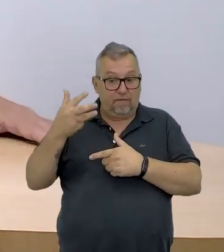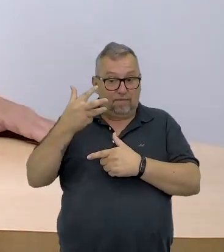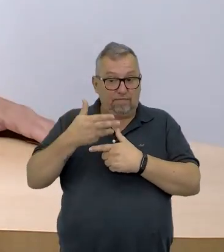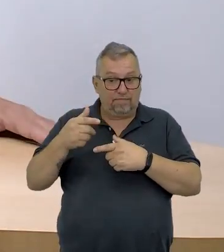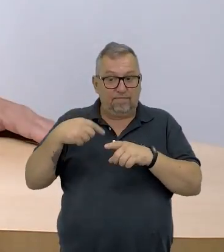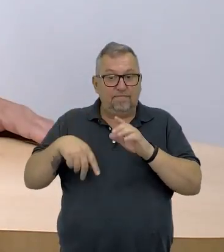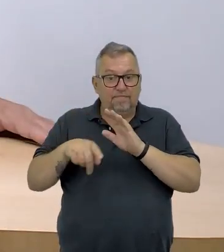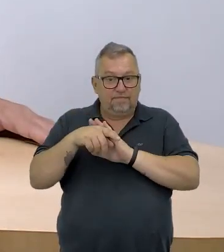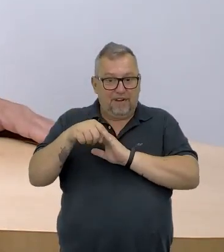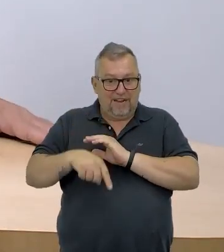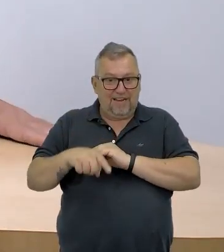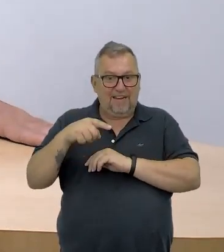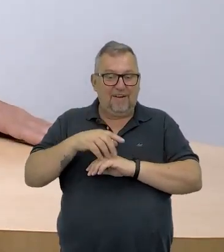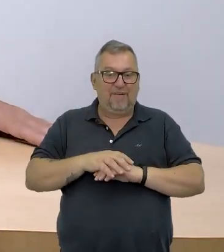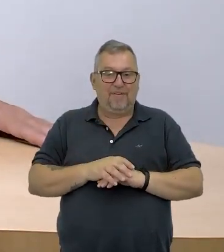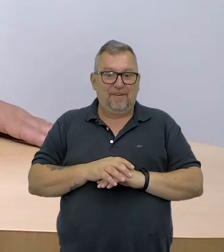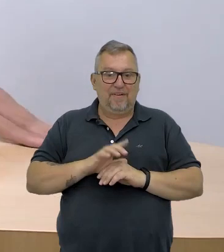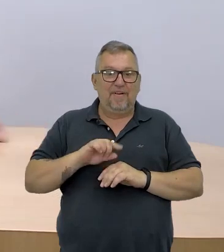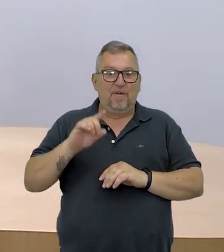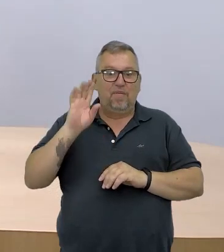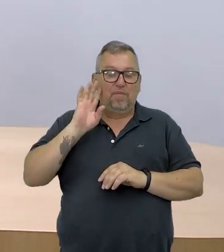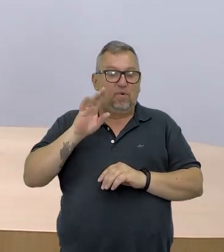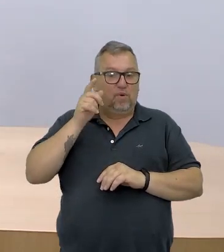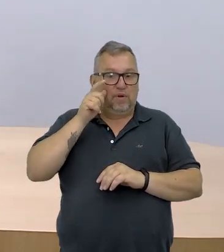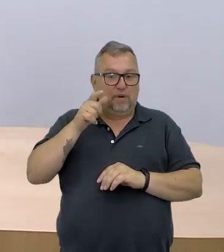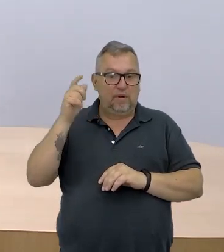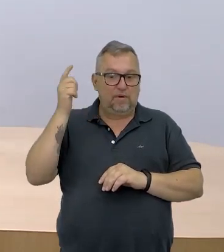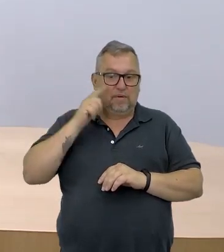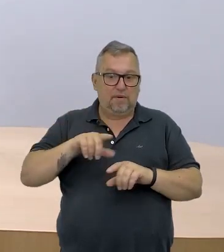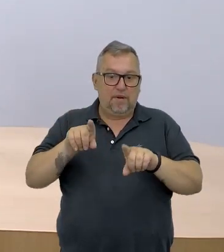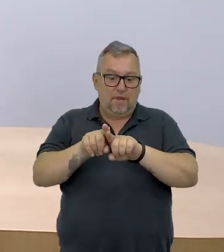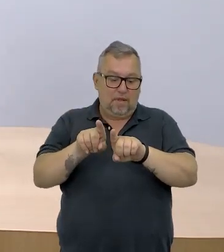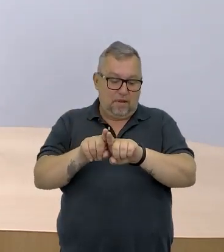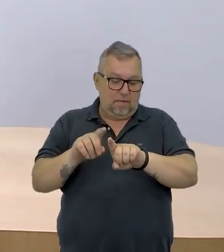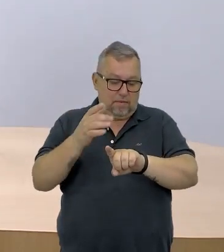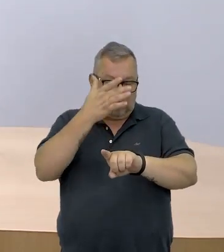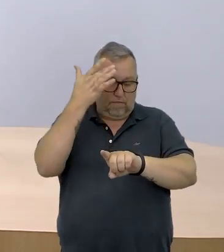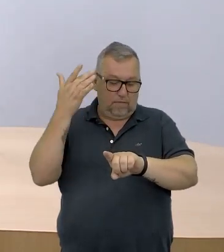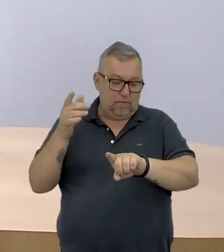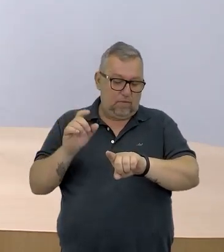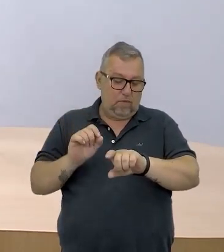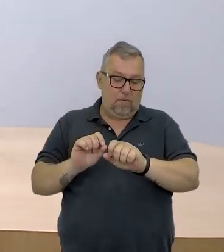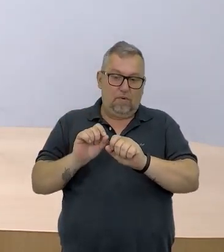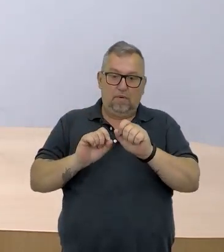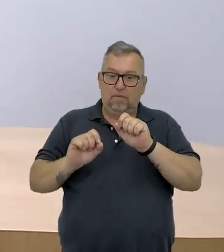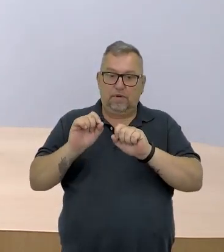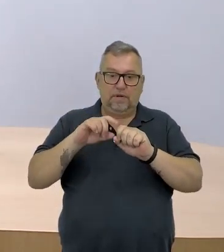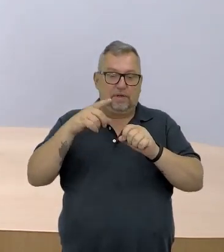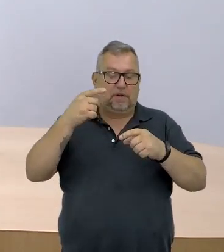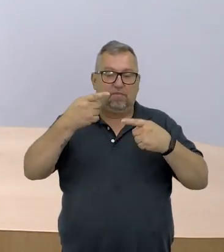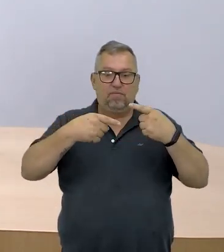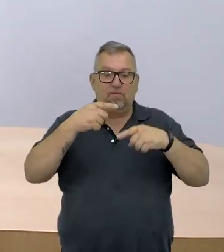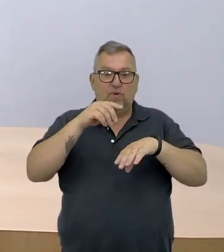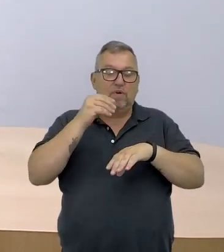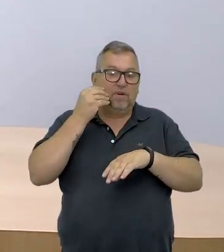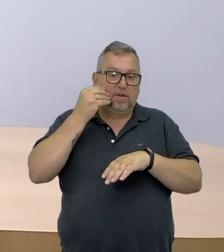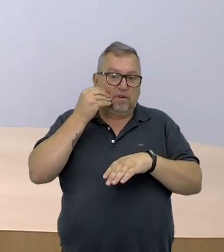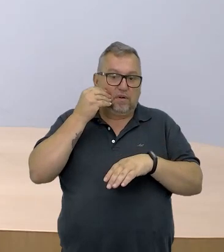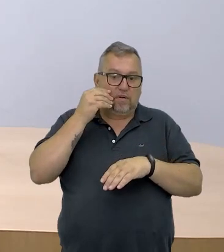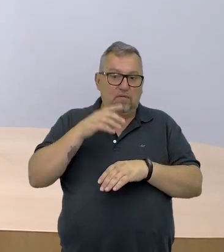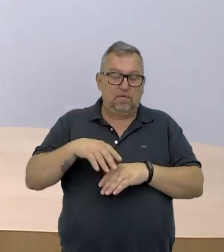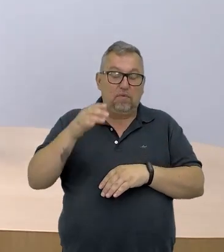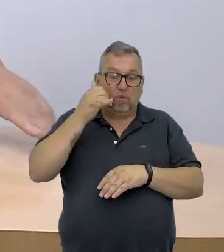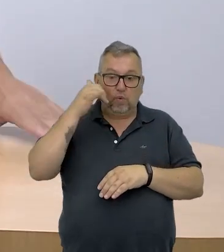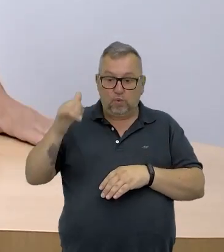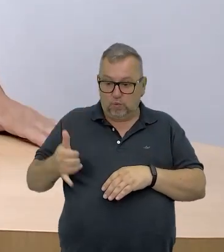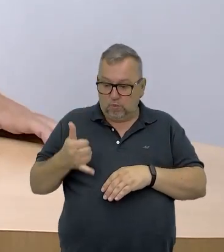fiz parte na Leste 3, né? Então é bem interessante porque ganha tempo. As pessoas não precisam ficar digitando links. Elas simplesmente apontam